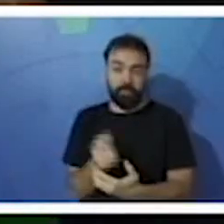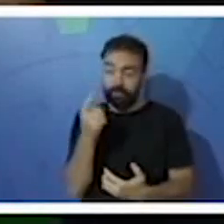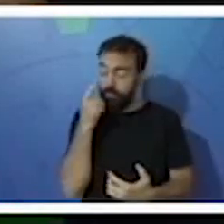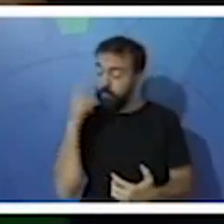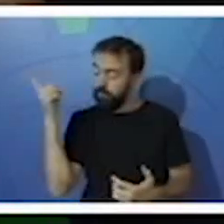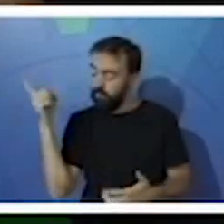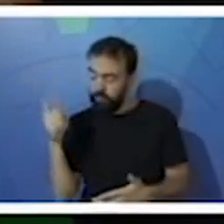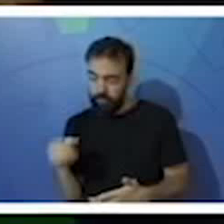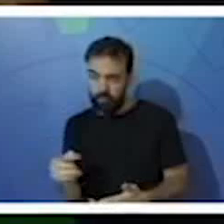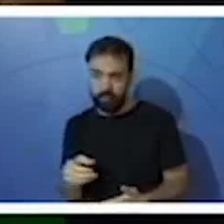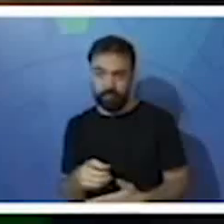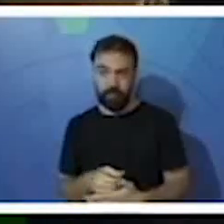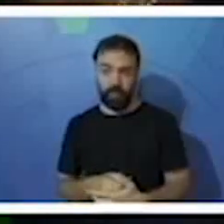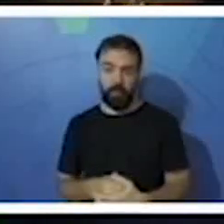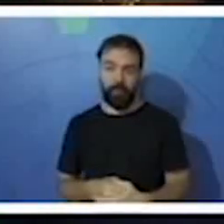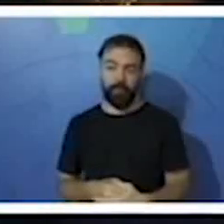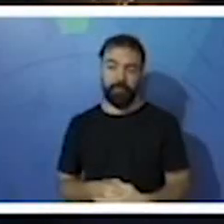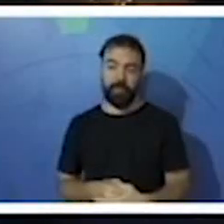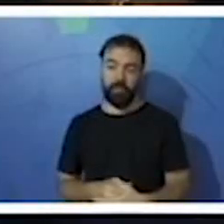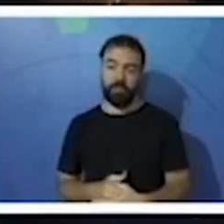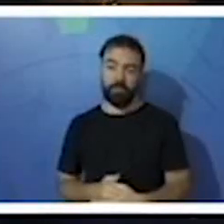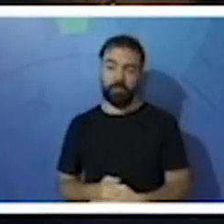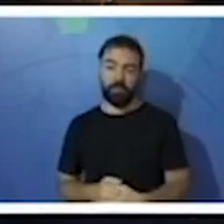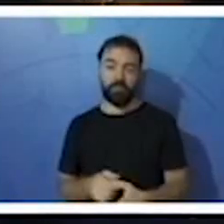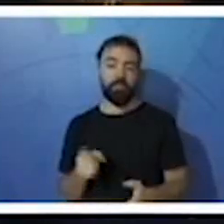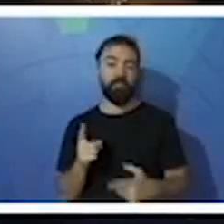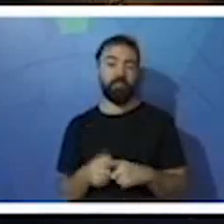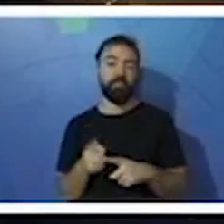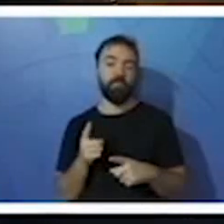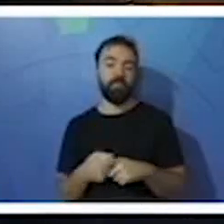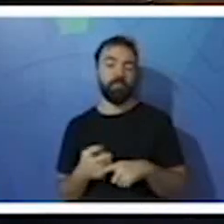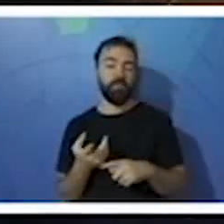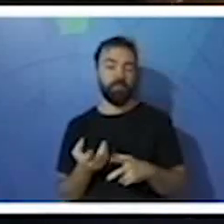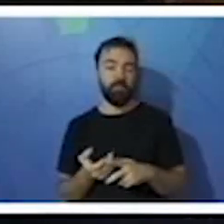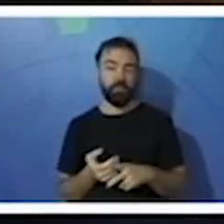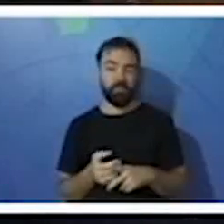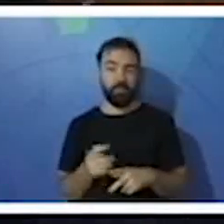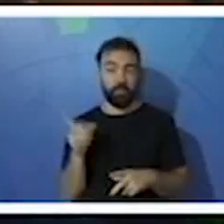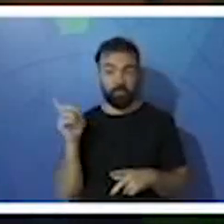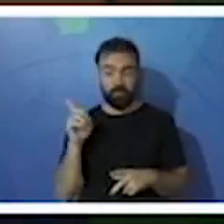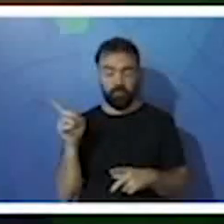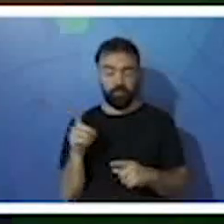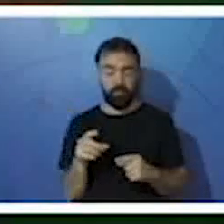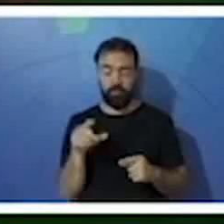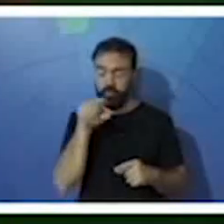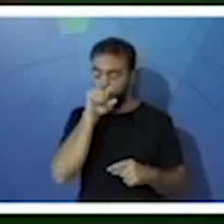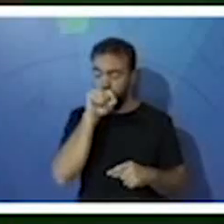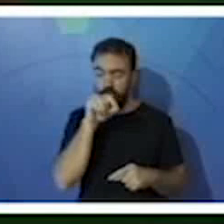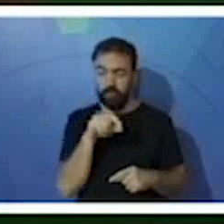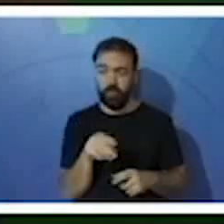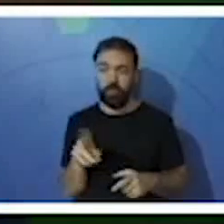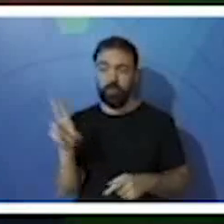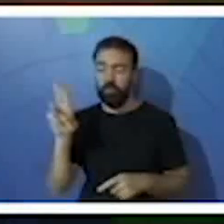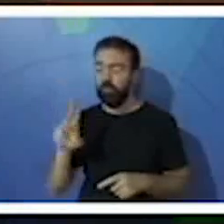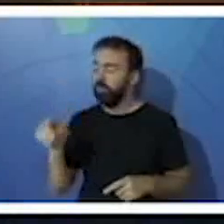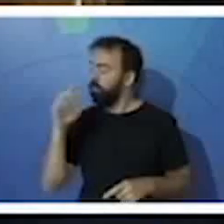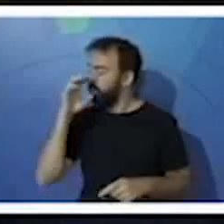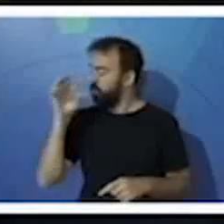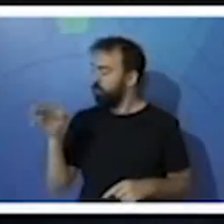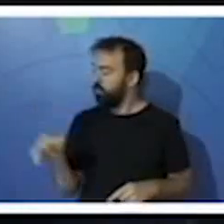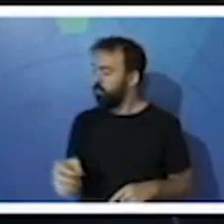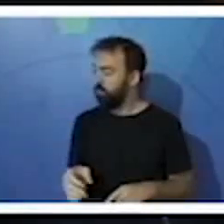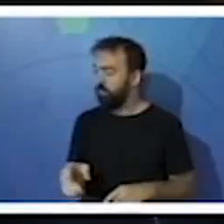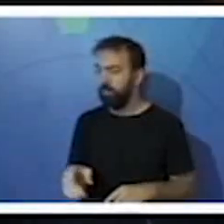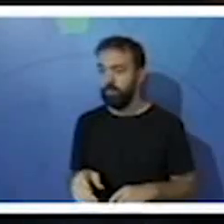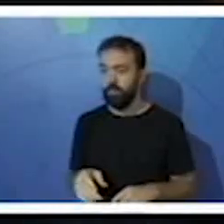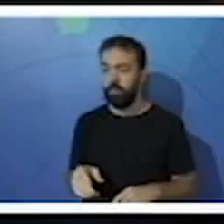uma colher o bico, na parte de baixo. Por quê? Porque essa ave, ela usa o seu bico como